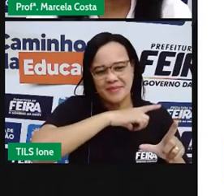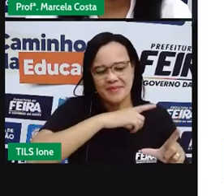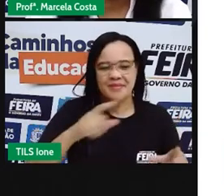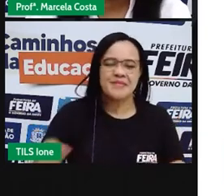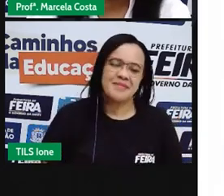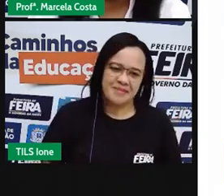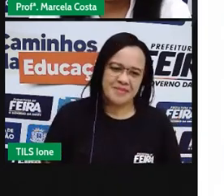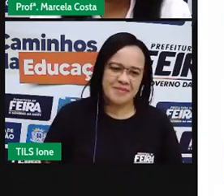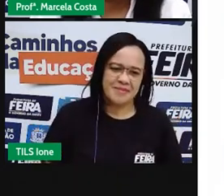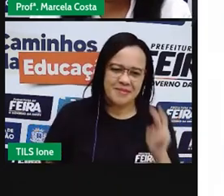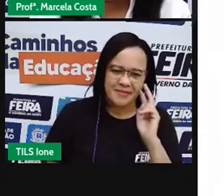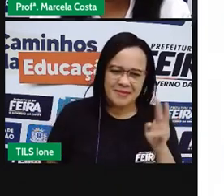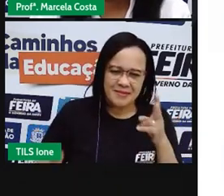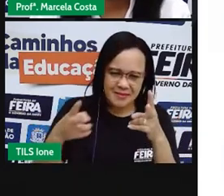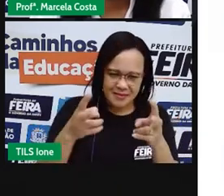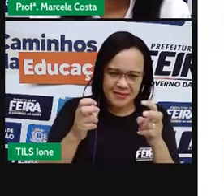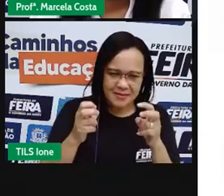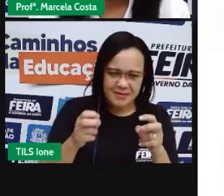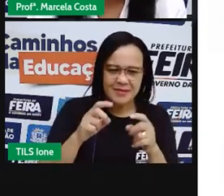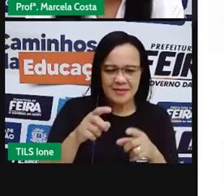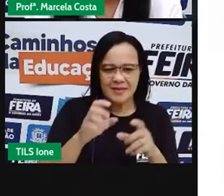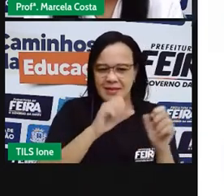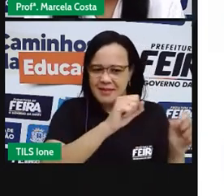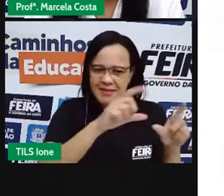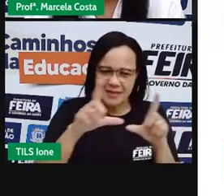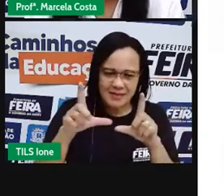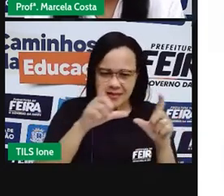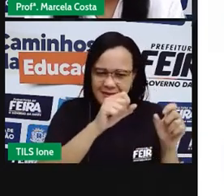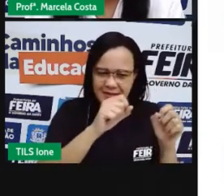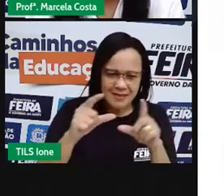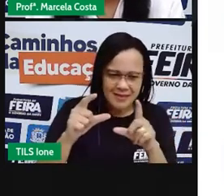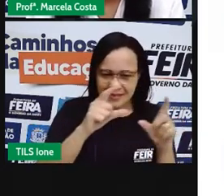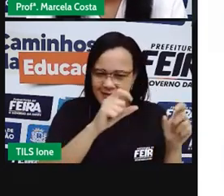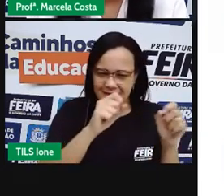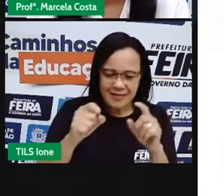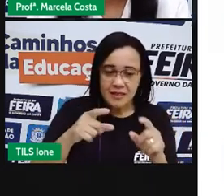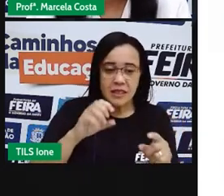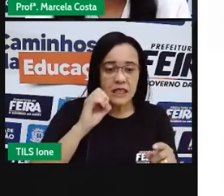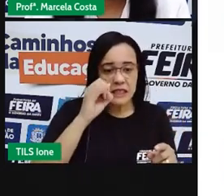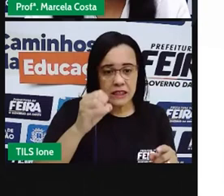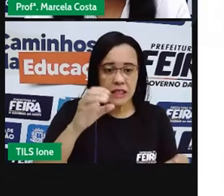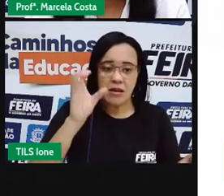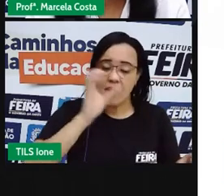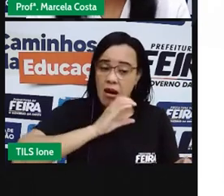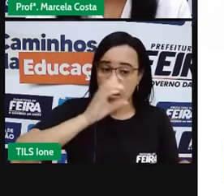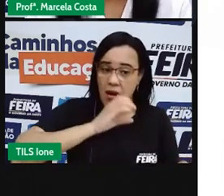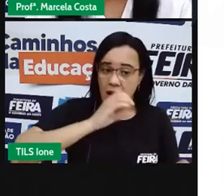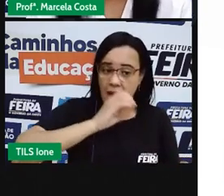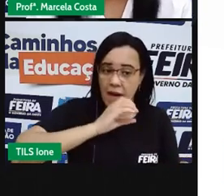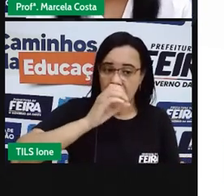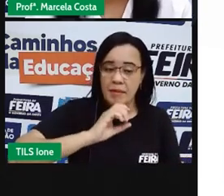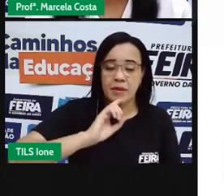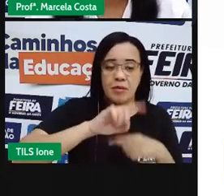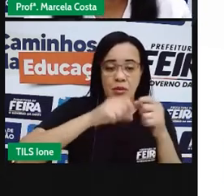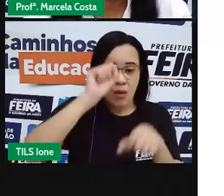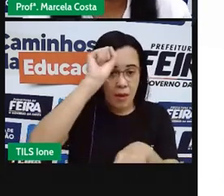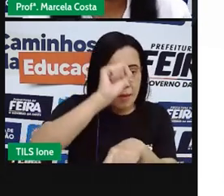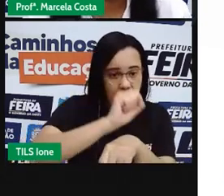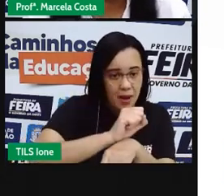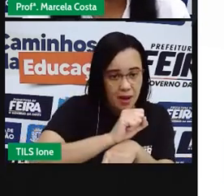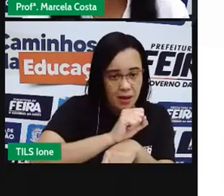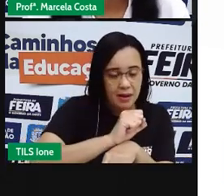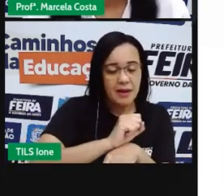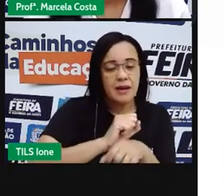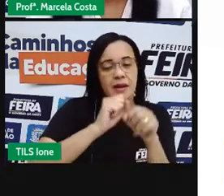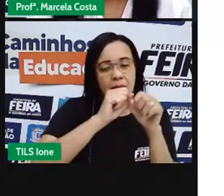Conseguiu acompanhar a escrita? Está indo muito rápido? Se estiver indo muito rápido, você pode estar o